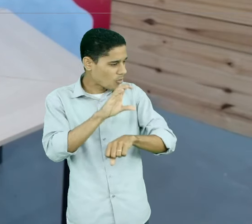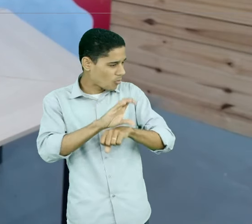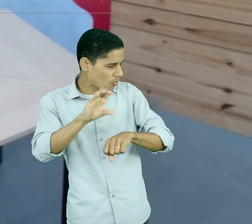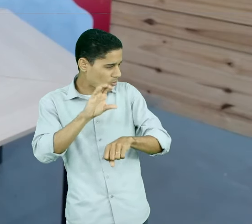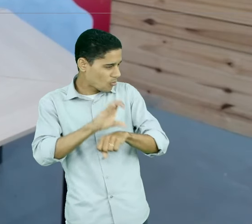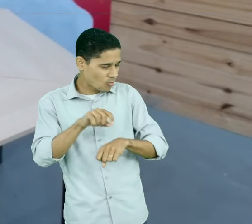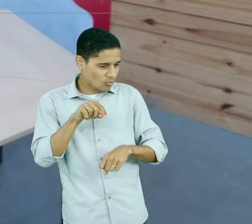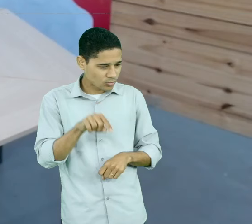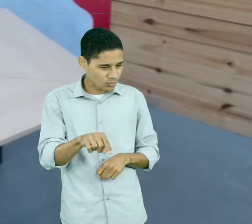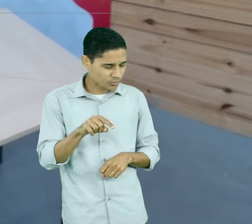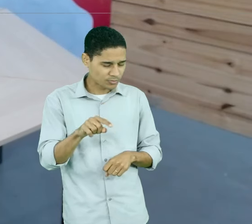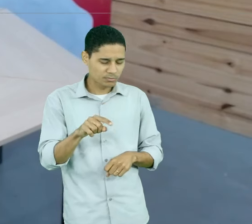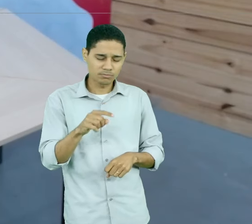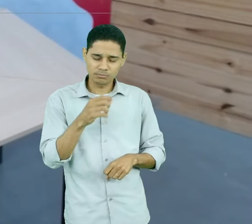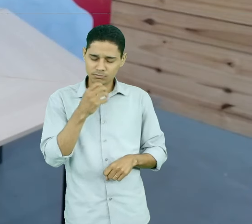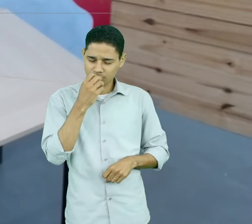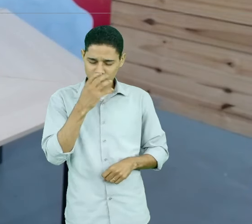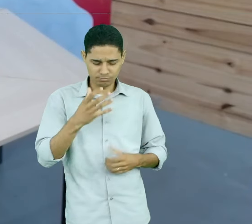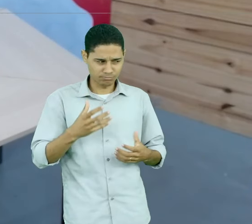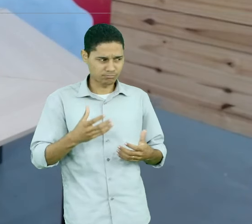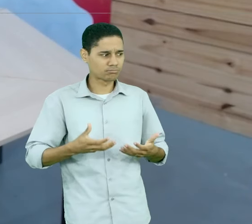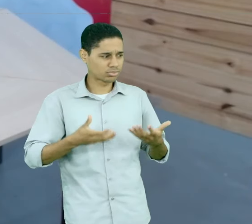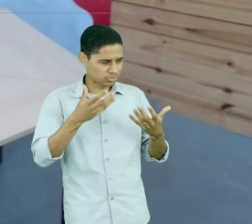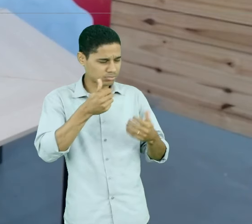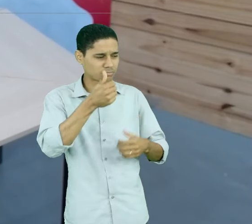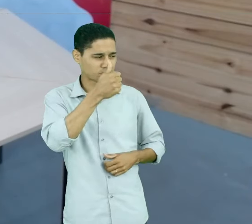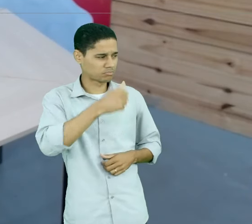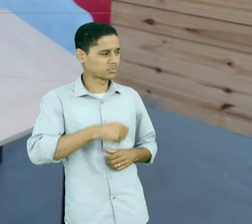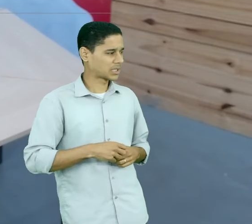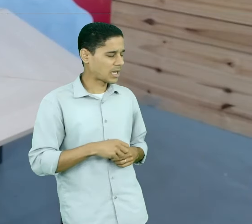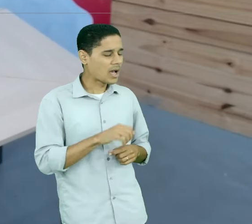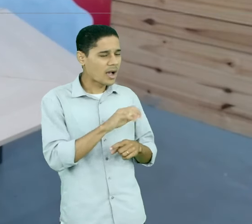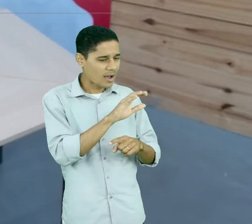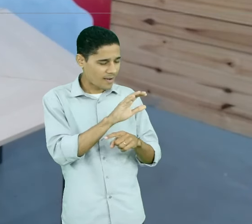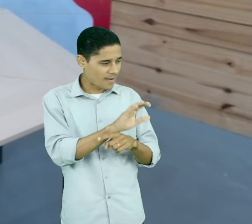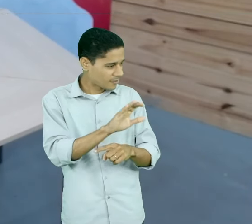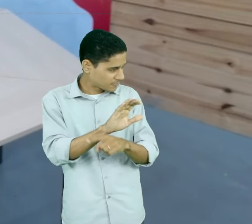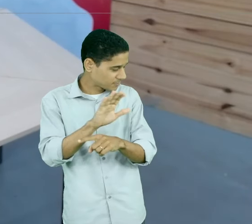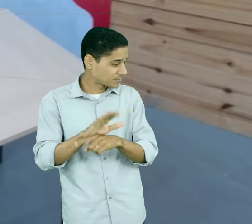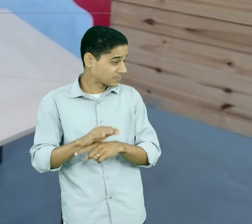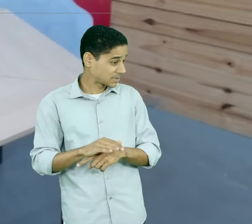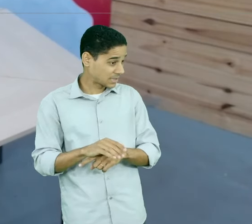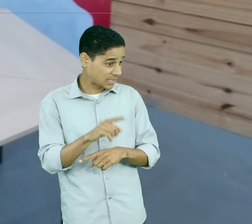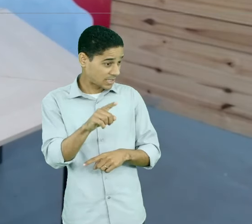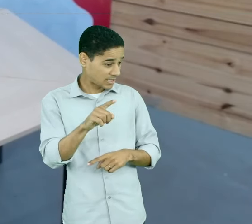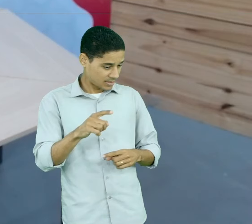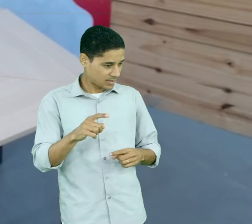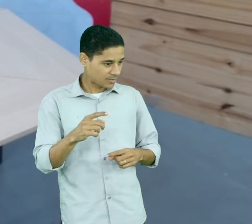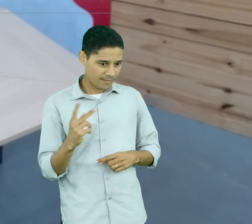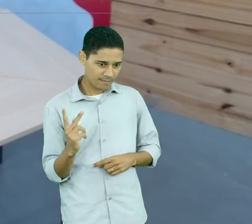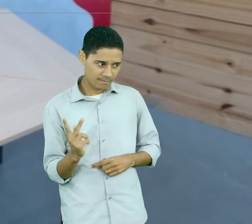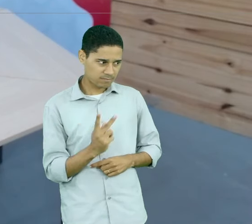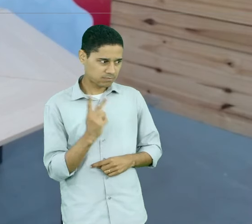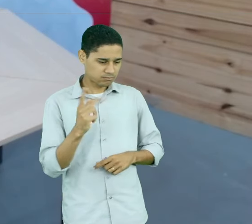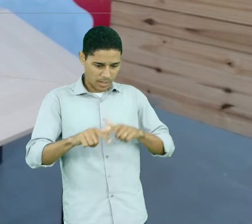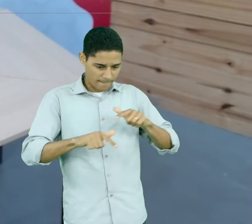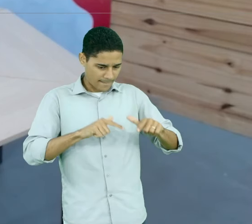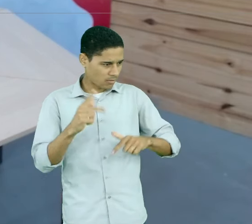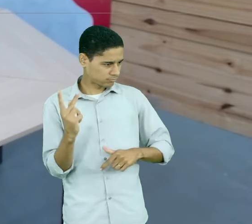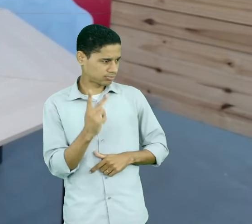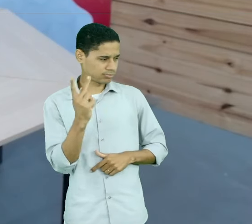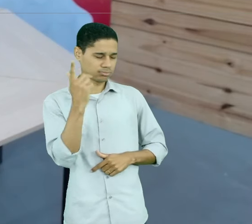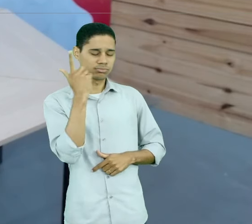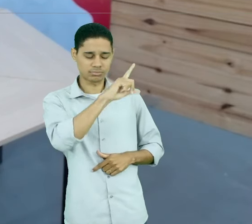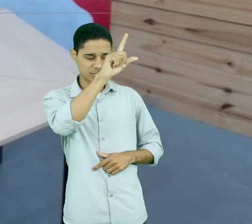enriquecedor e, com certeza, agregará muito valor para as pessoas no mercado de trabalho. Então,